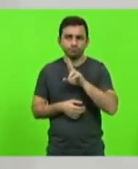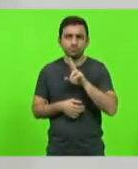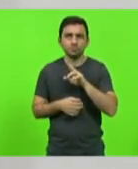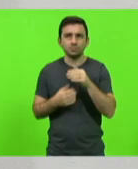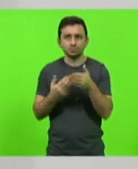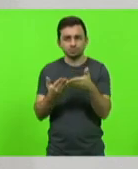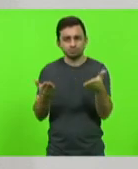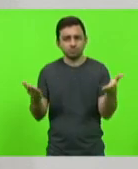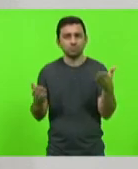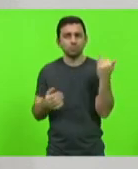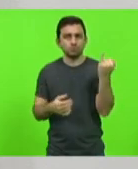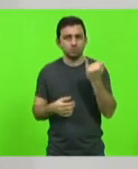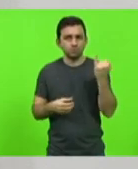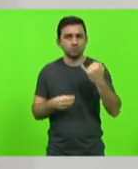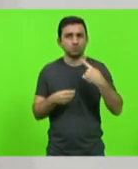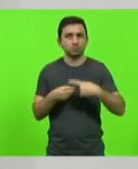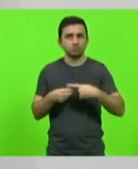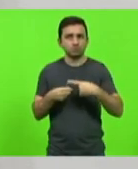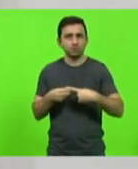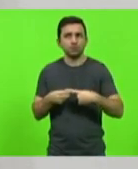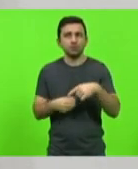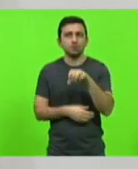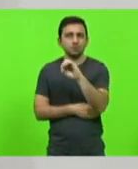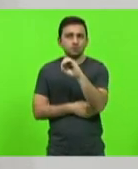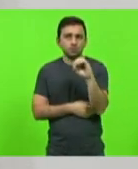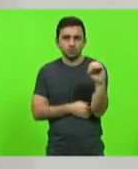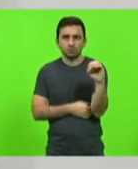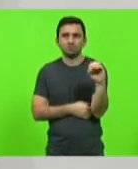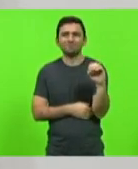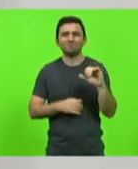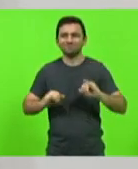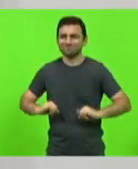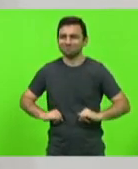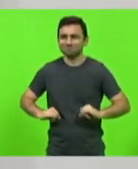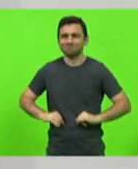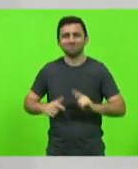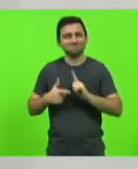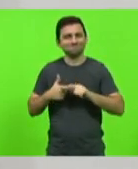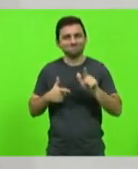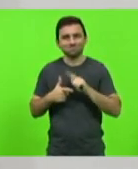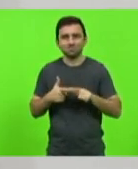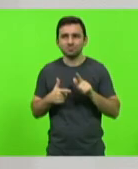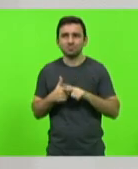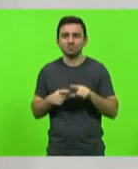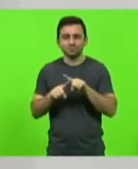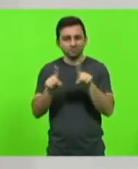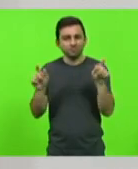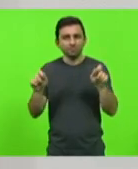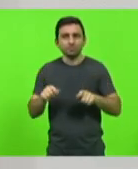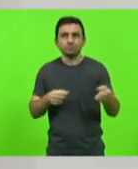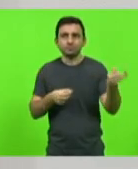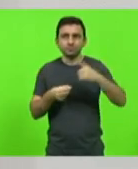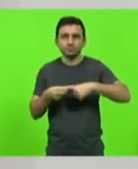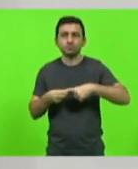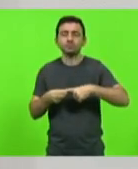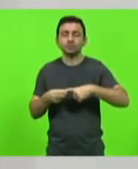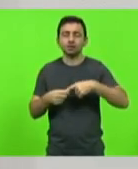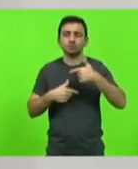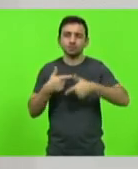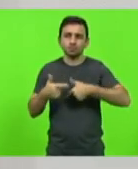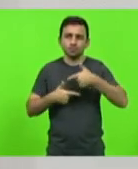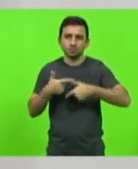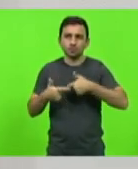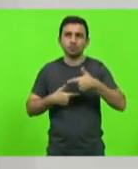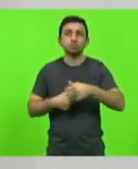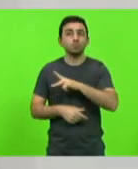importante município da região oeste catarinense que sofreu com essa interpéria, para que possam retomar as atividades, especialmente as atividades